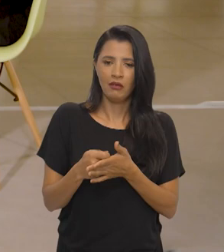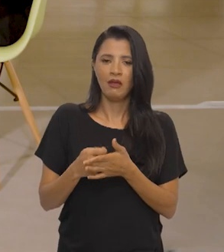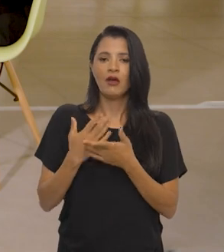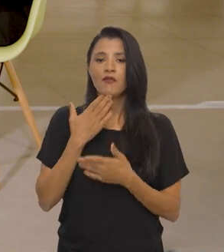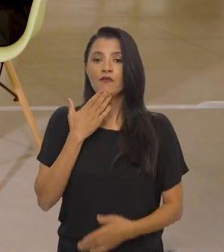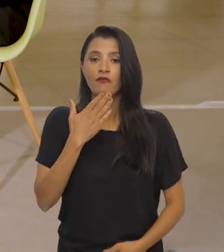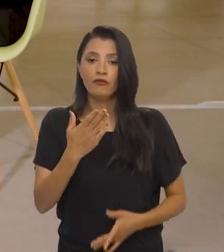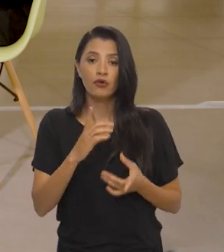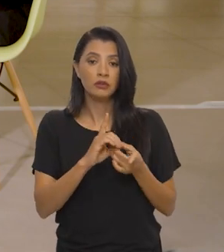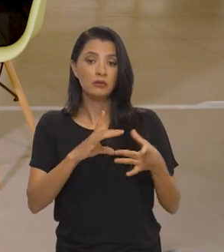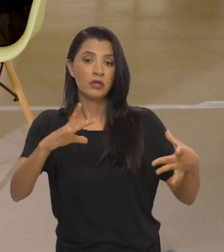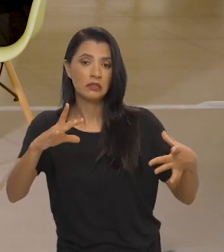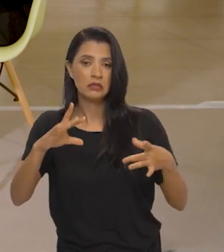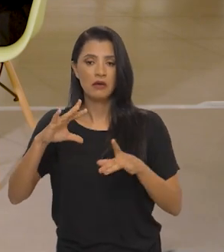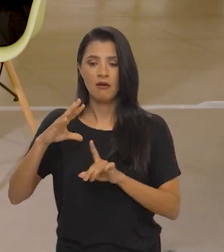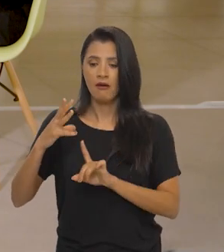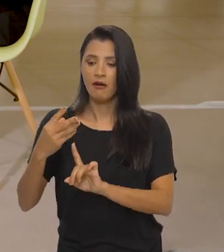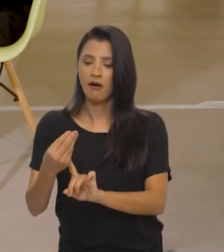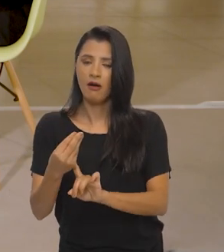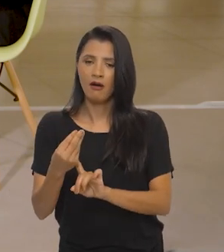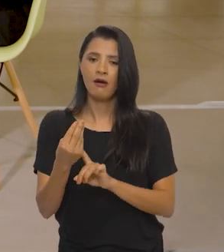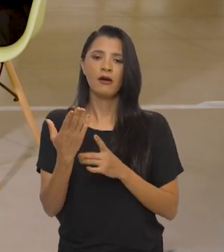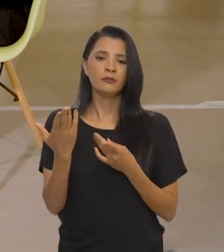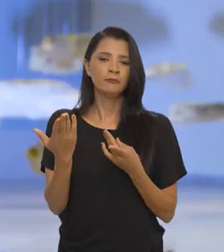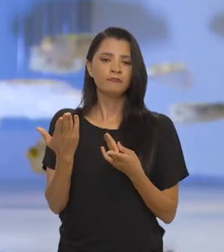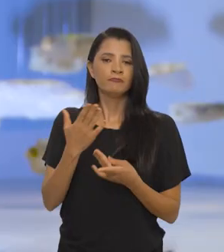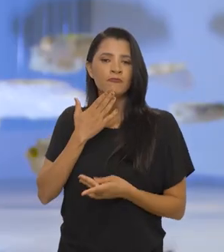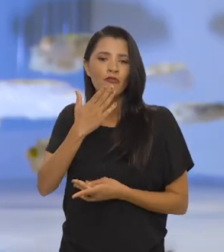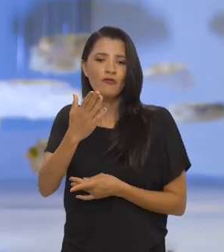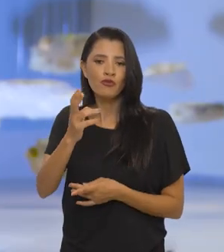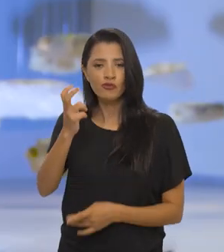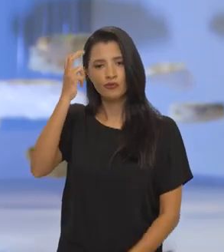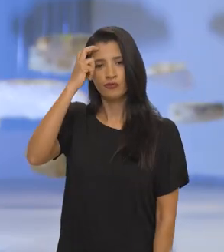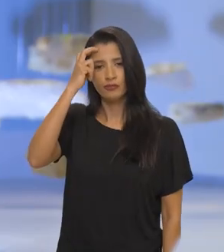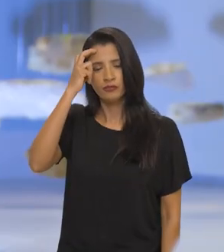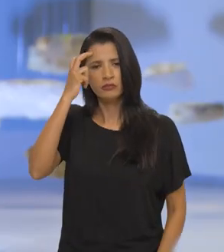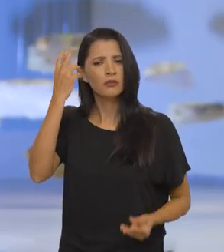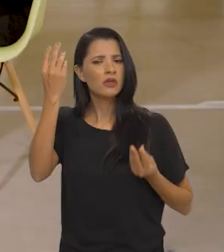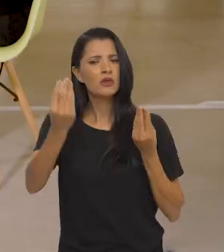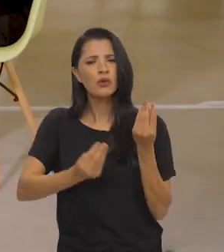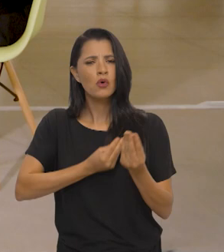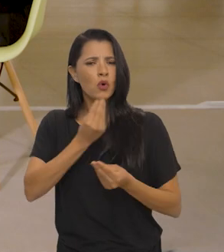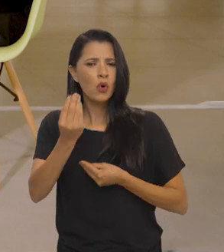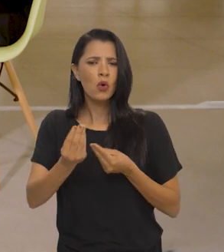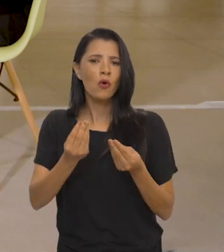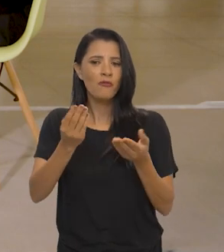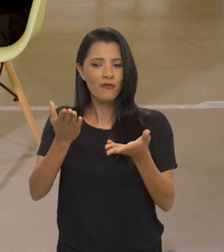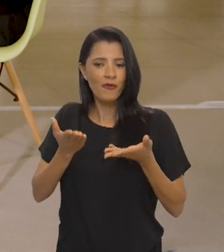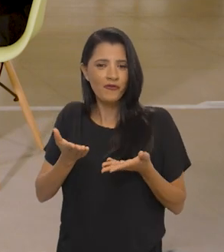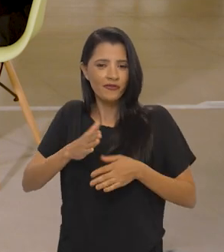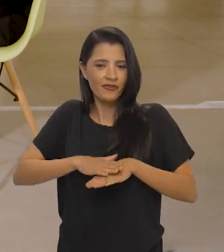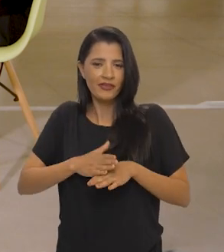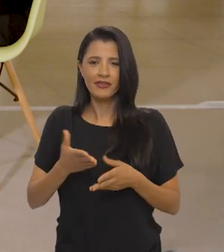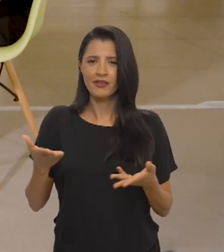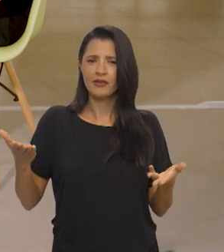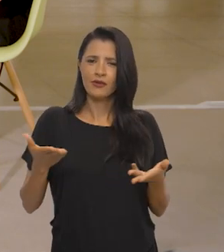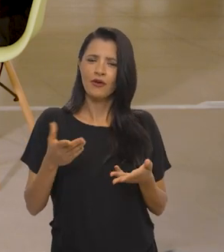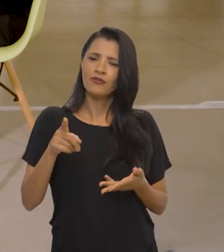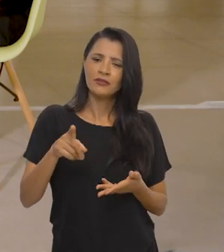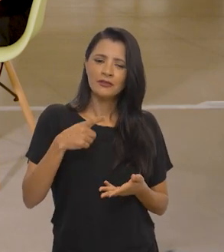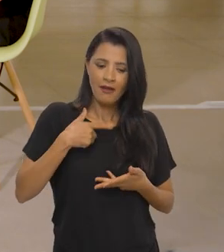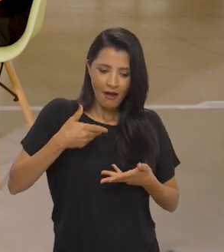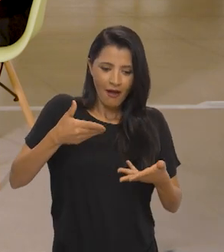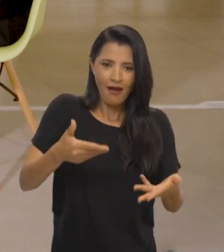pela democracia, pelas artes, pela cultura. Como foi receber esse convite?